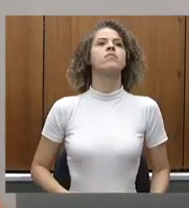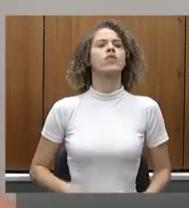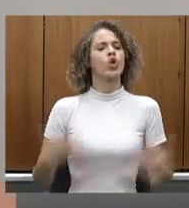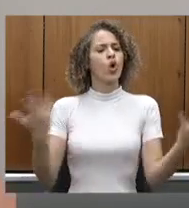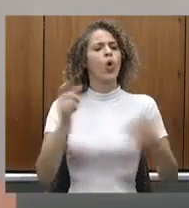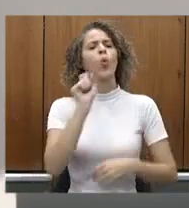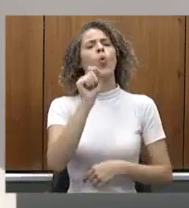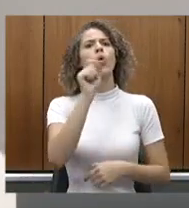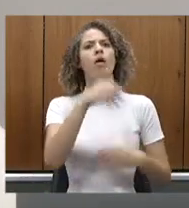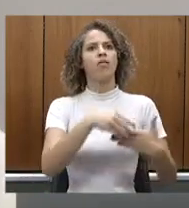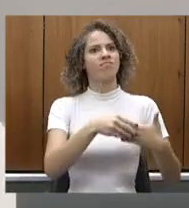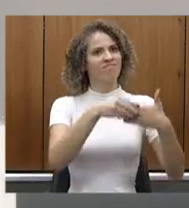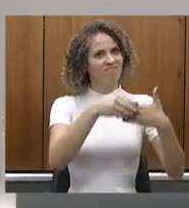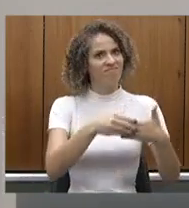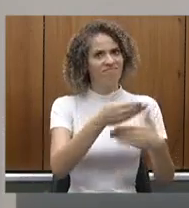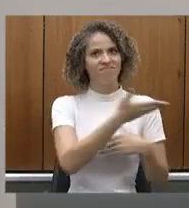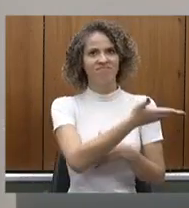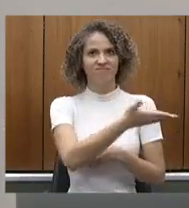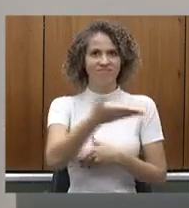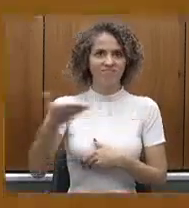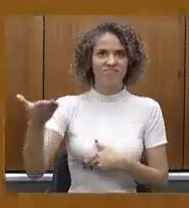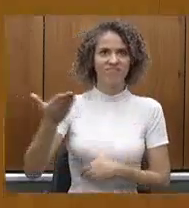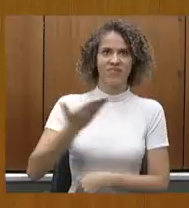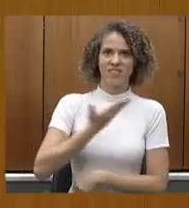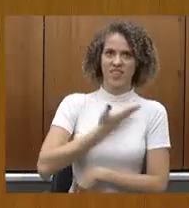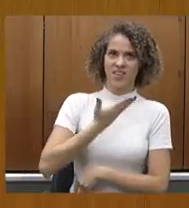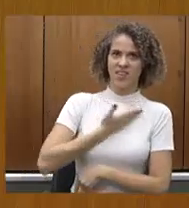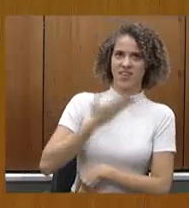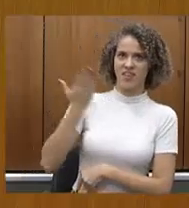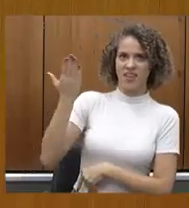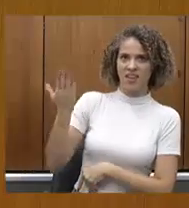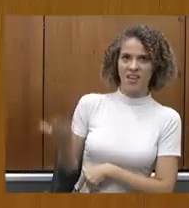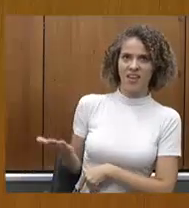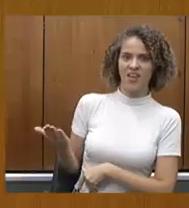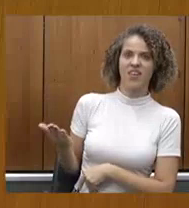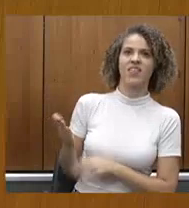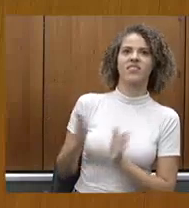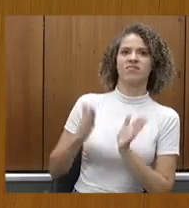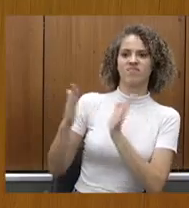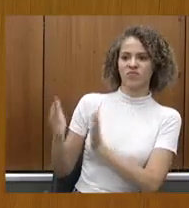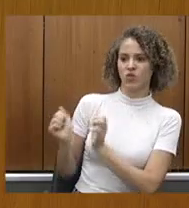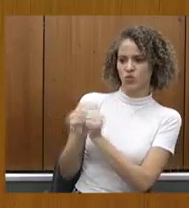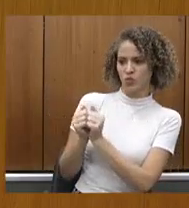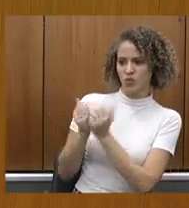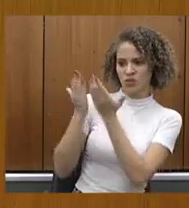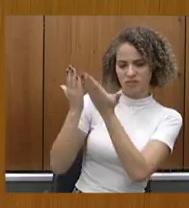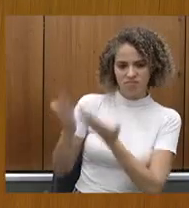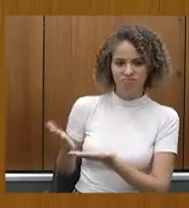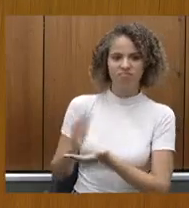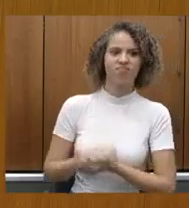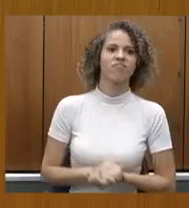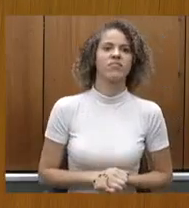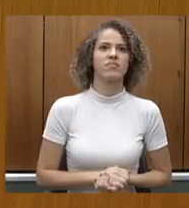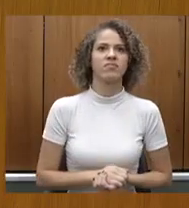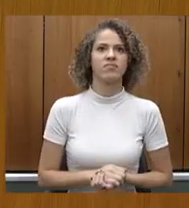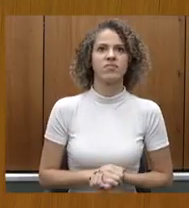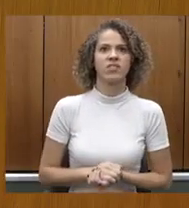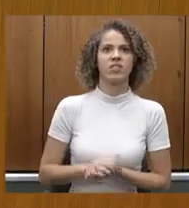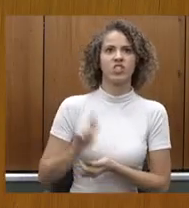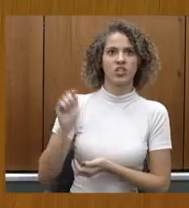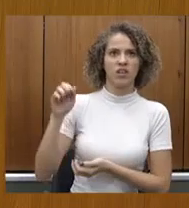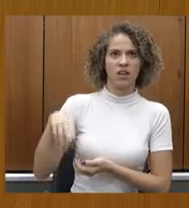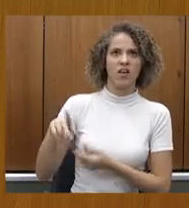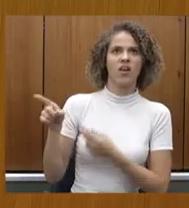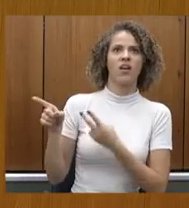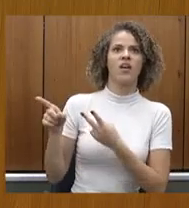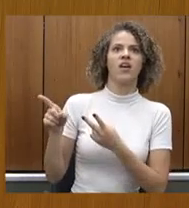aqui a colega Beatriz, o colega Tito Torres, o Jean, que está